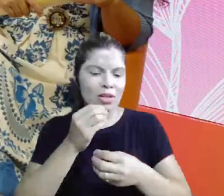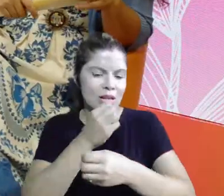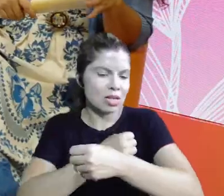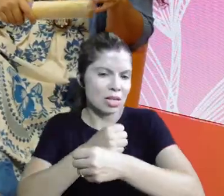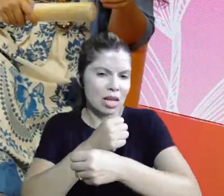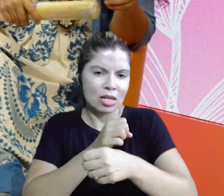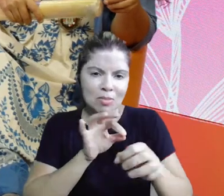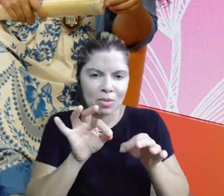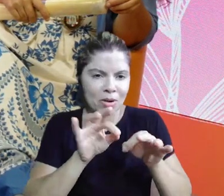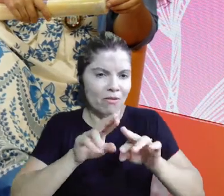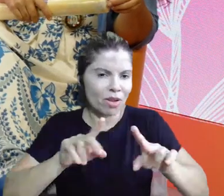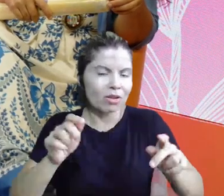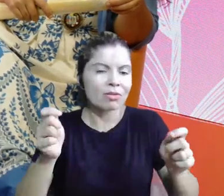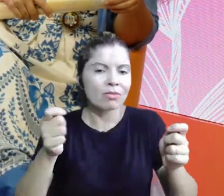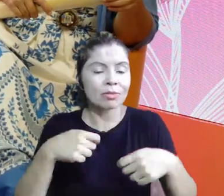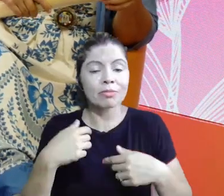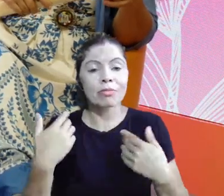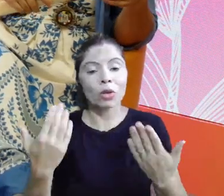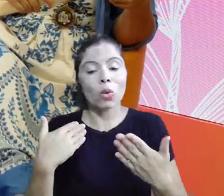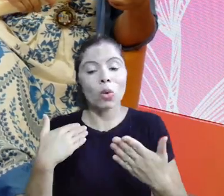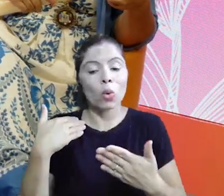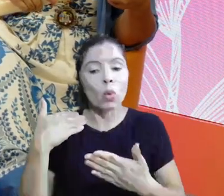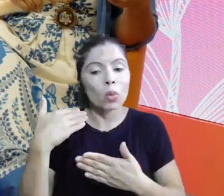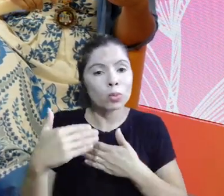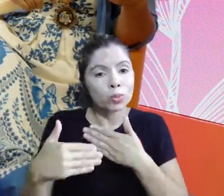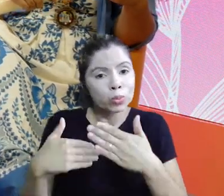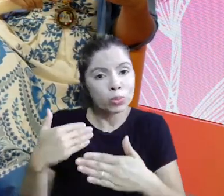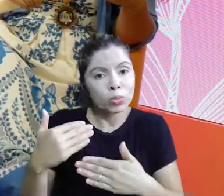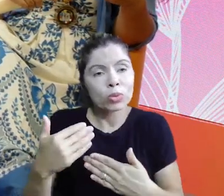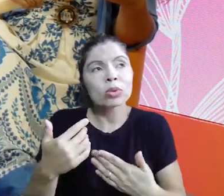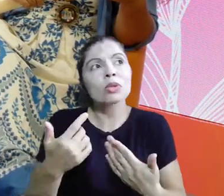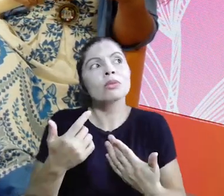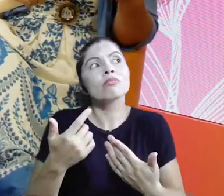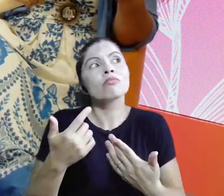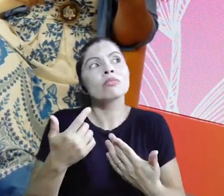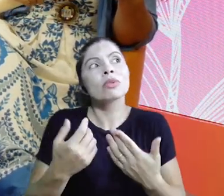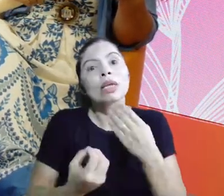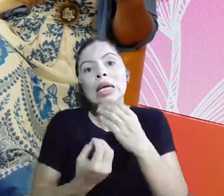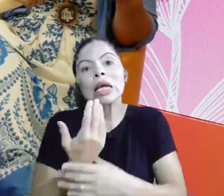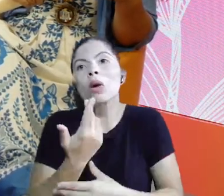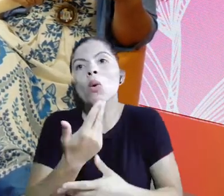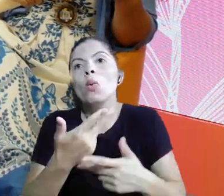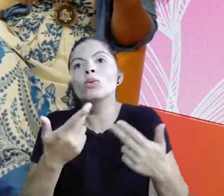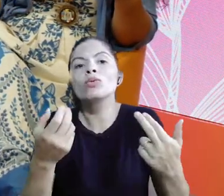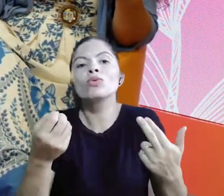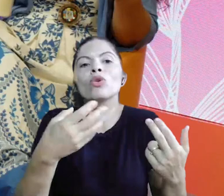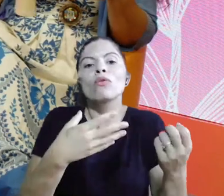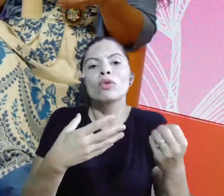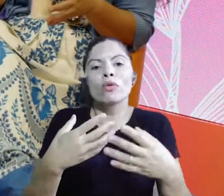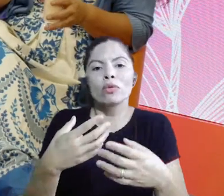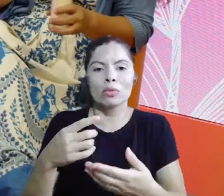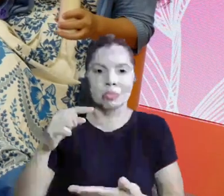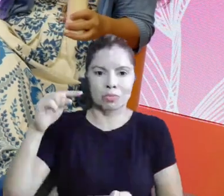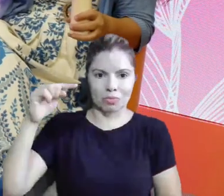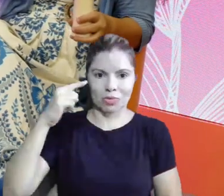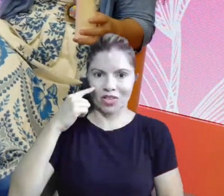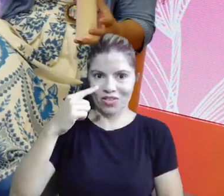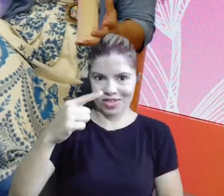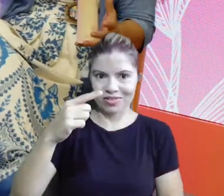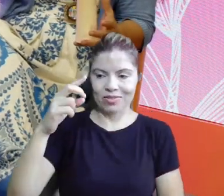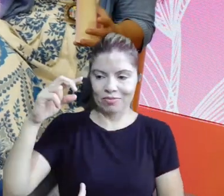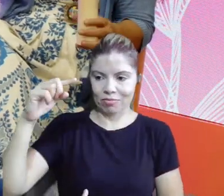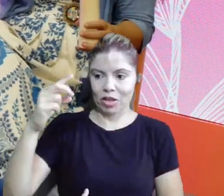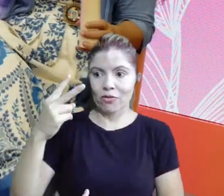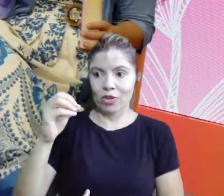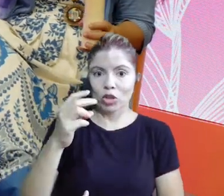e daí foi um passo pra gente começar a trabalhar outras frentes, porque, de novo, a palmeira, se eu uso só